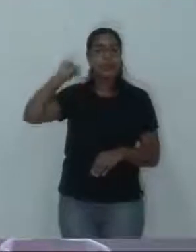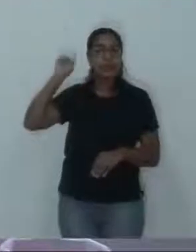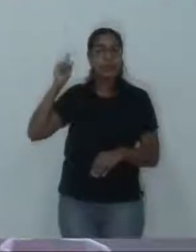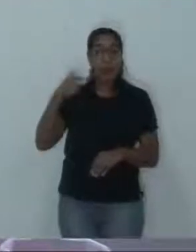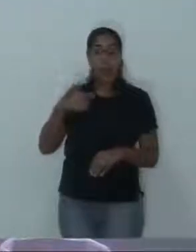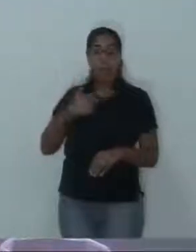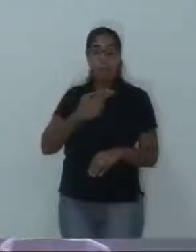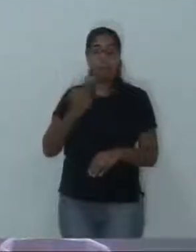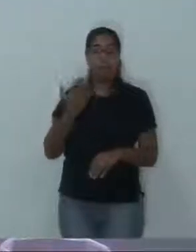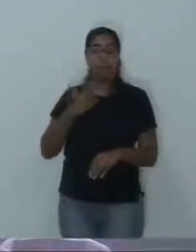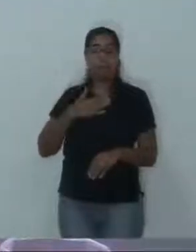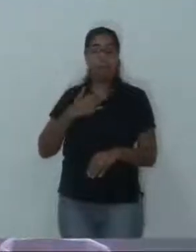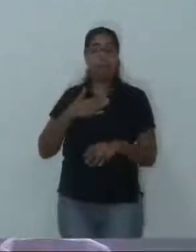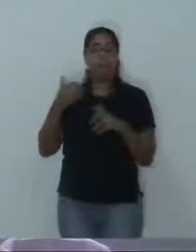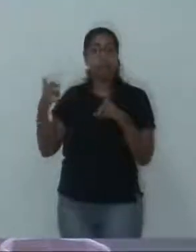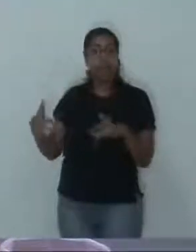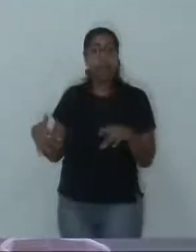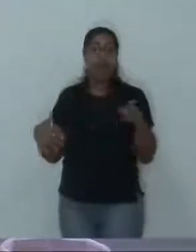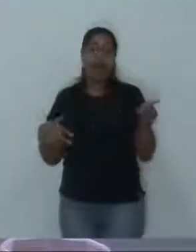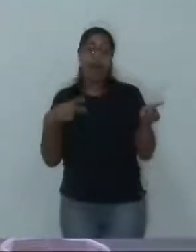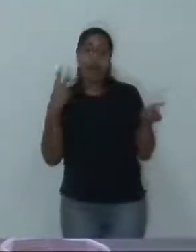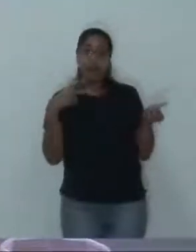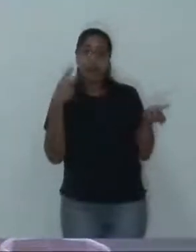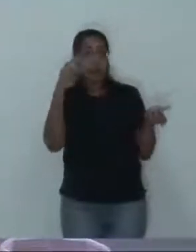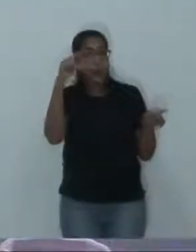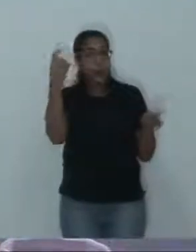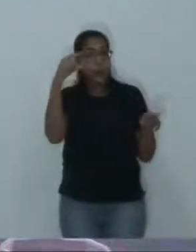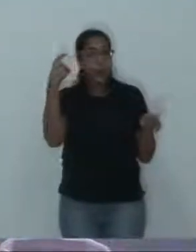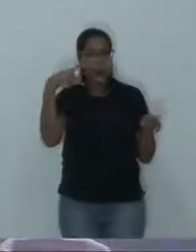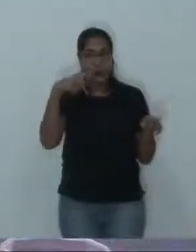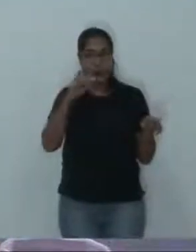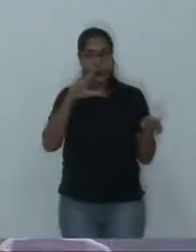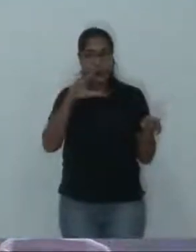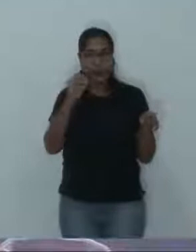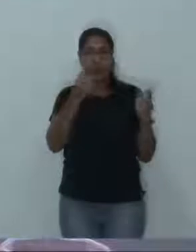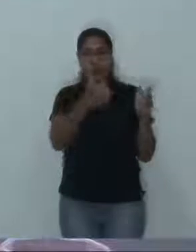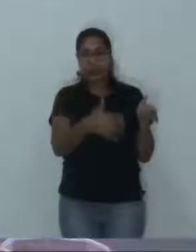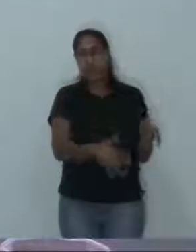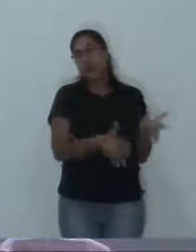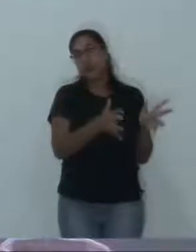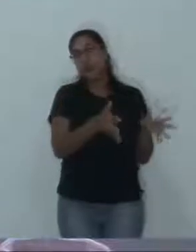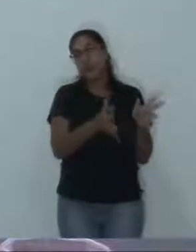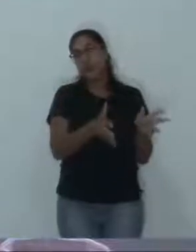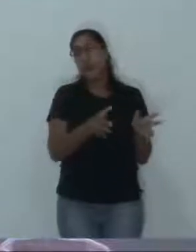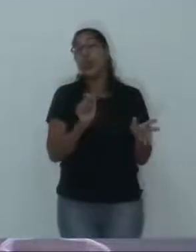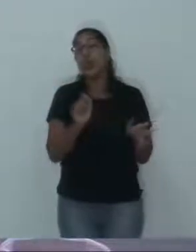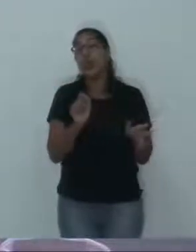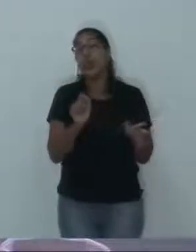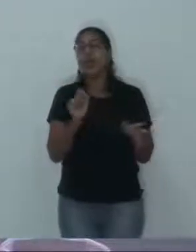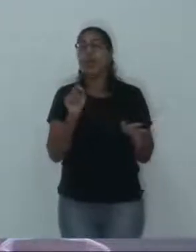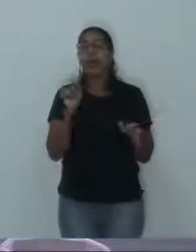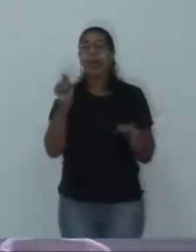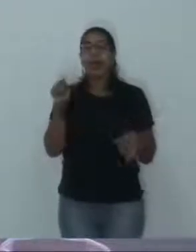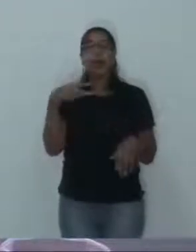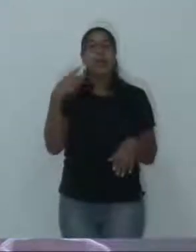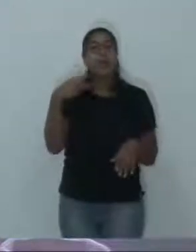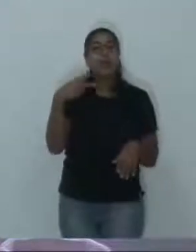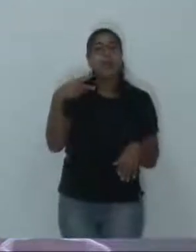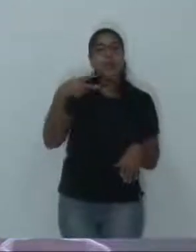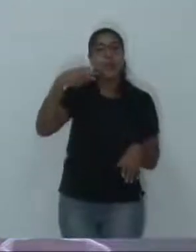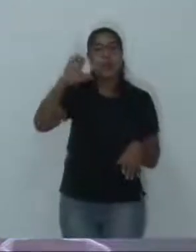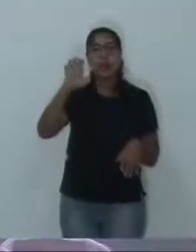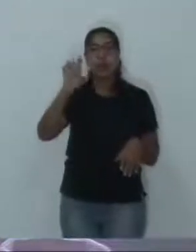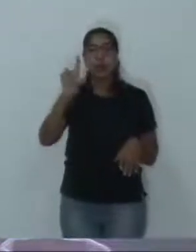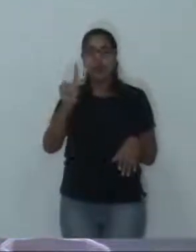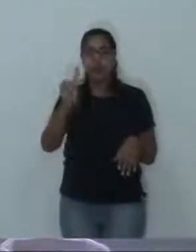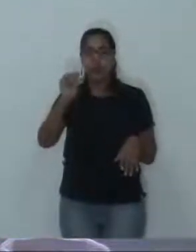pouquinho também, o vereador Paulinho Palmeira já deixou ciente aqui, de algumas mentiras do vereador em questão, o Edson